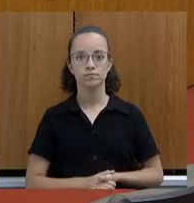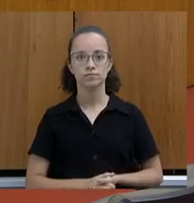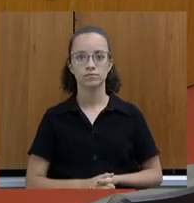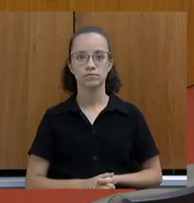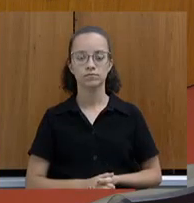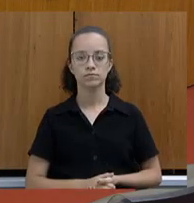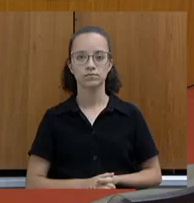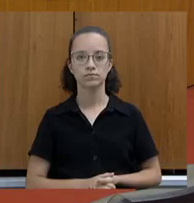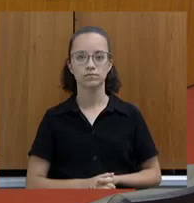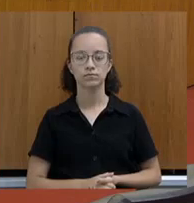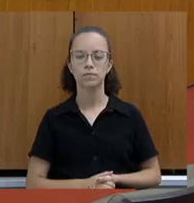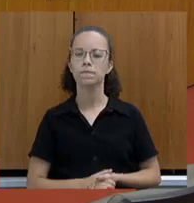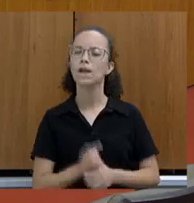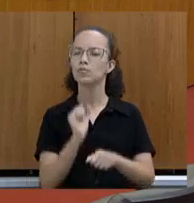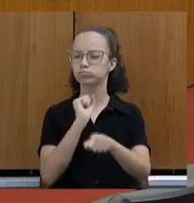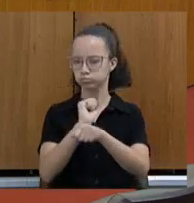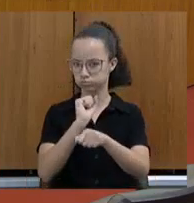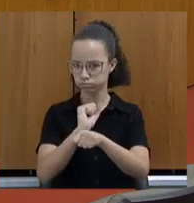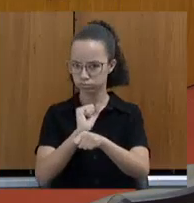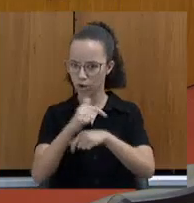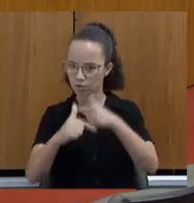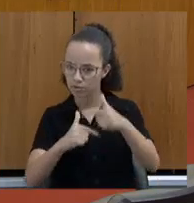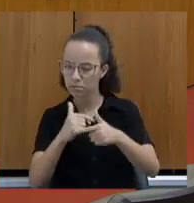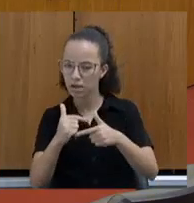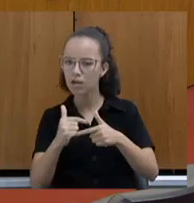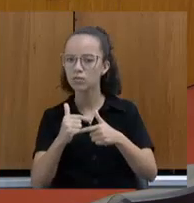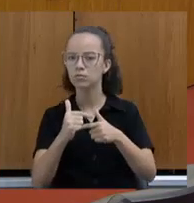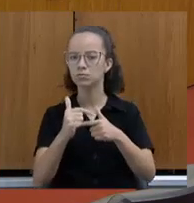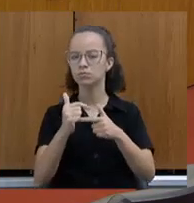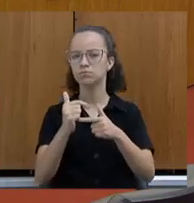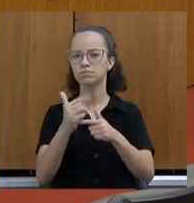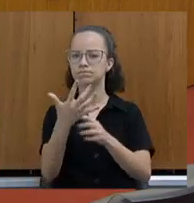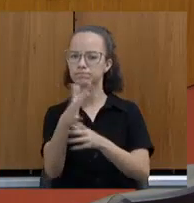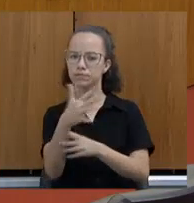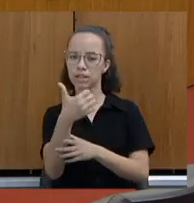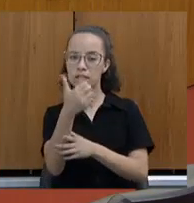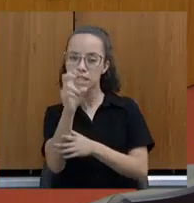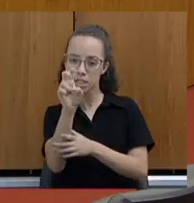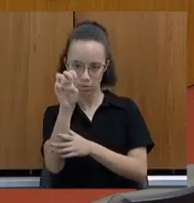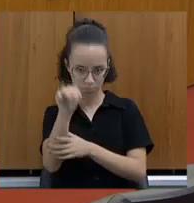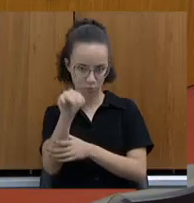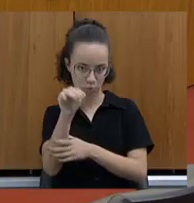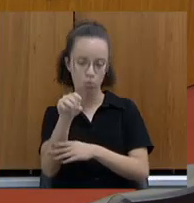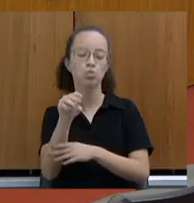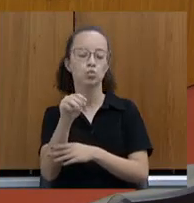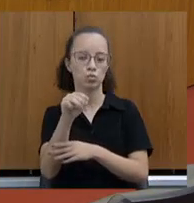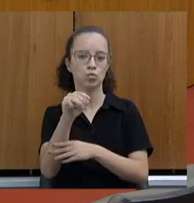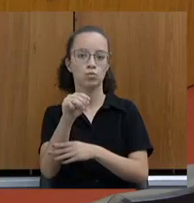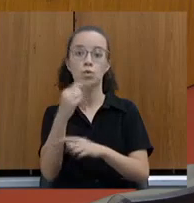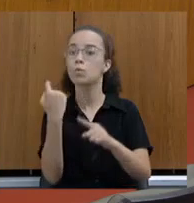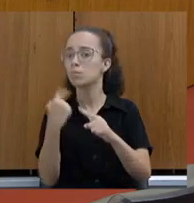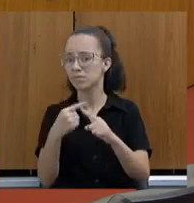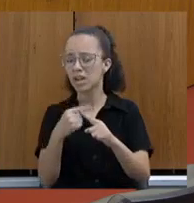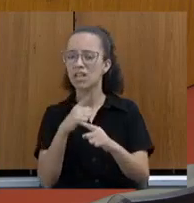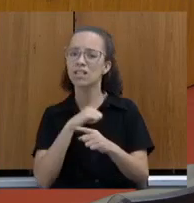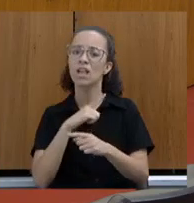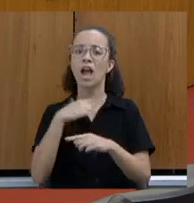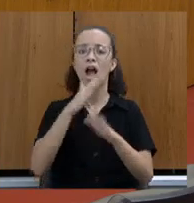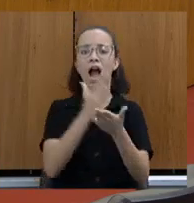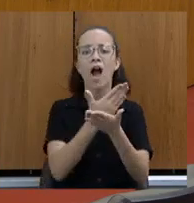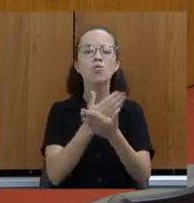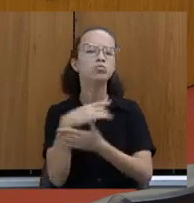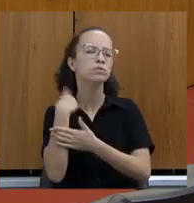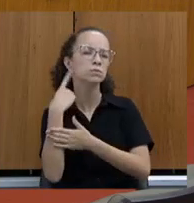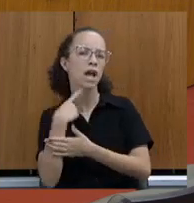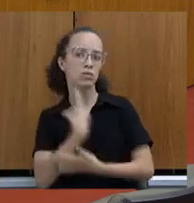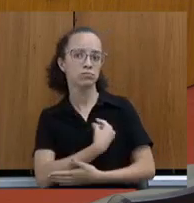Vamos suspender os trabalhos por mais 15 minutos, porque tem alguns deputados que estão